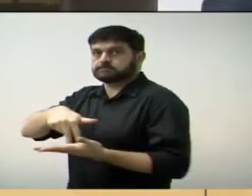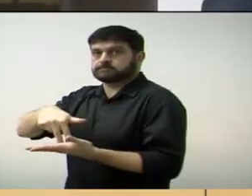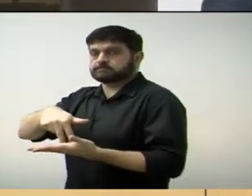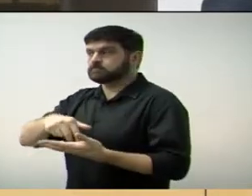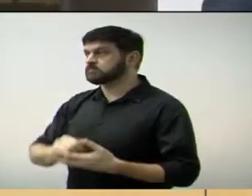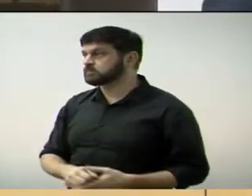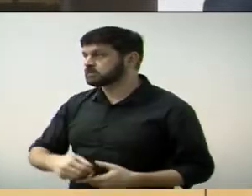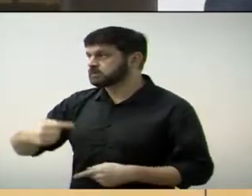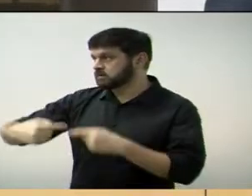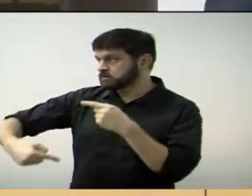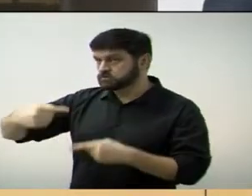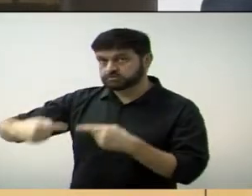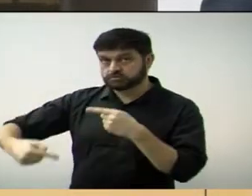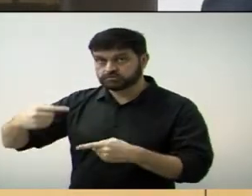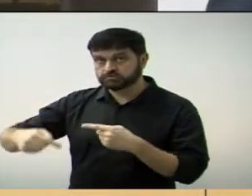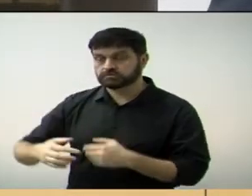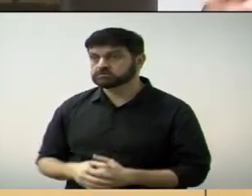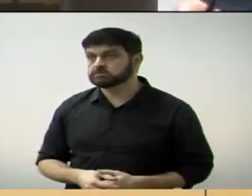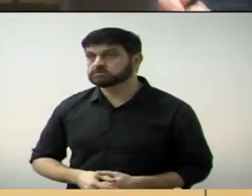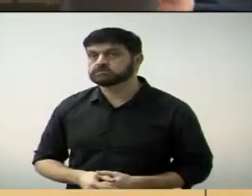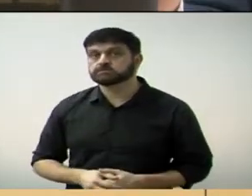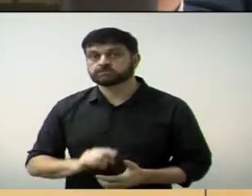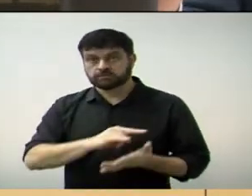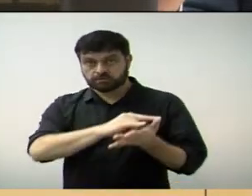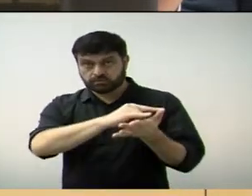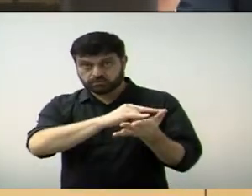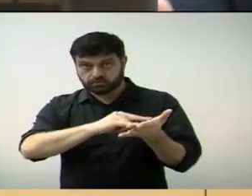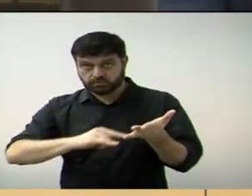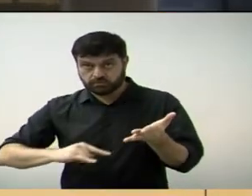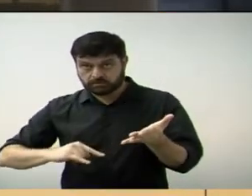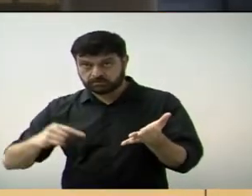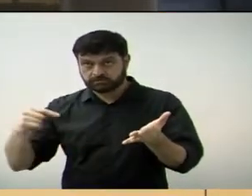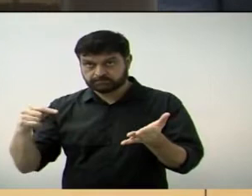Discussão única e votação das seguintes moções.